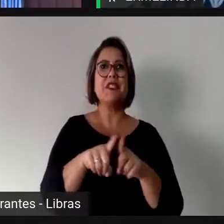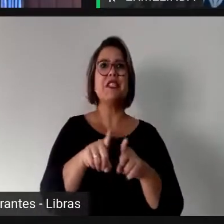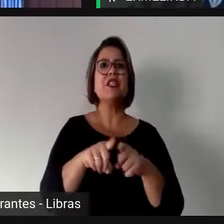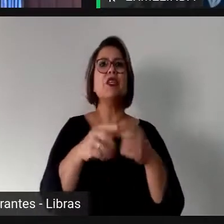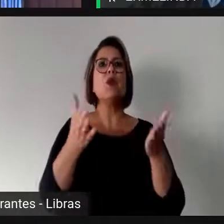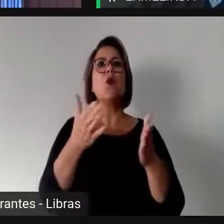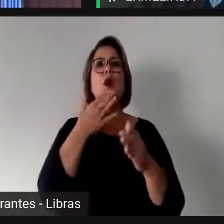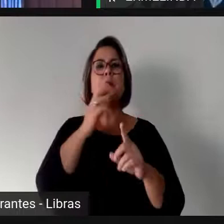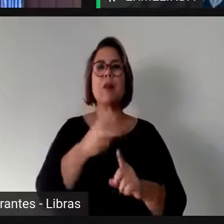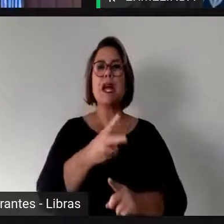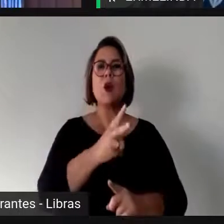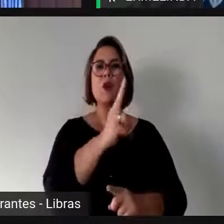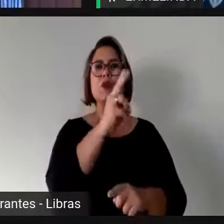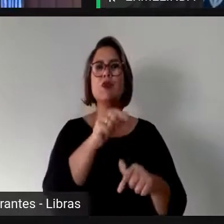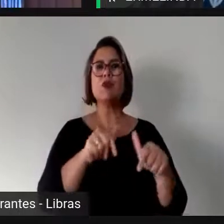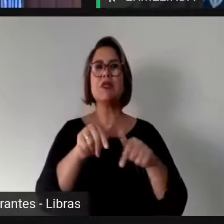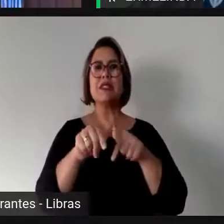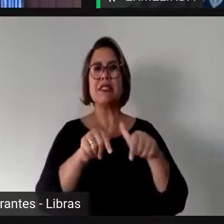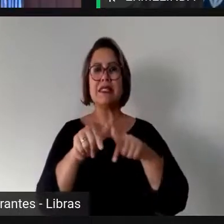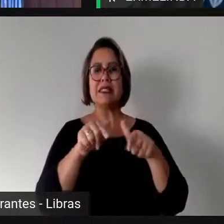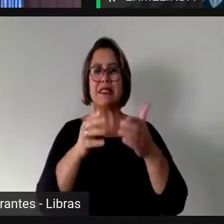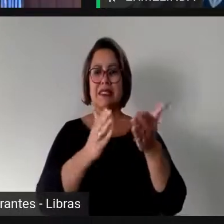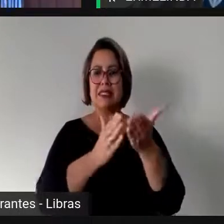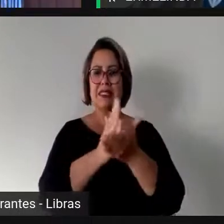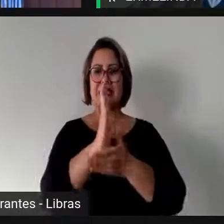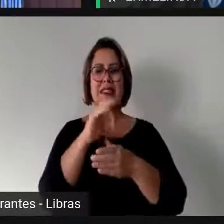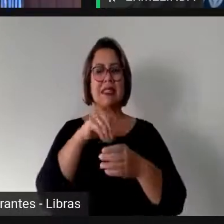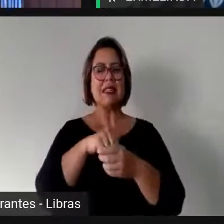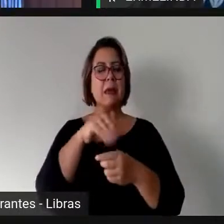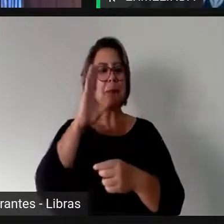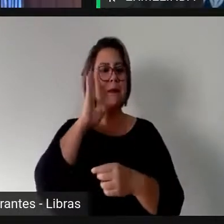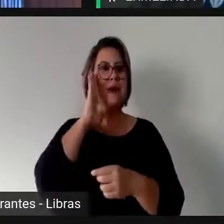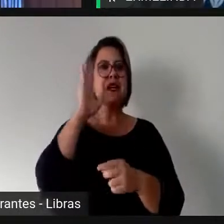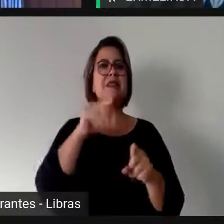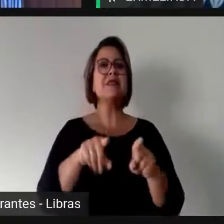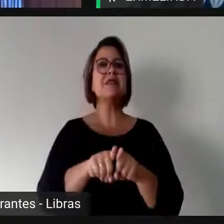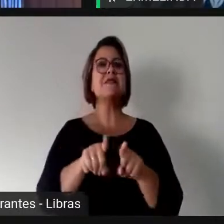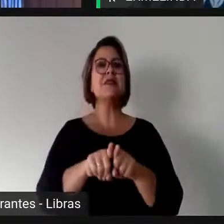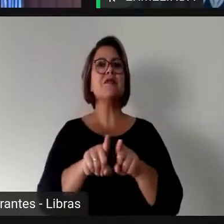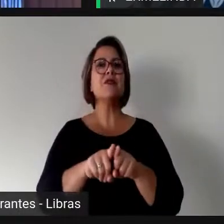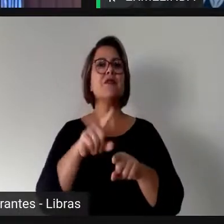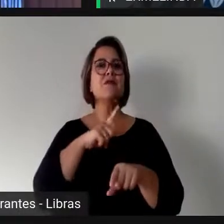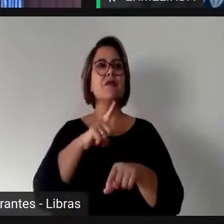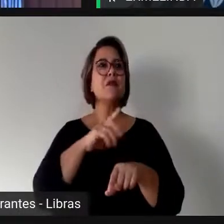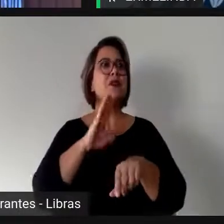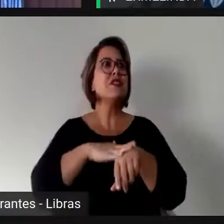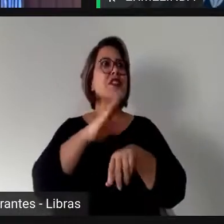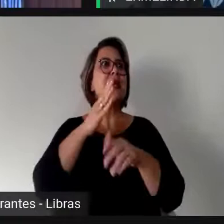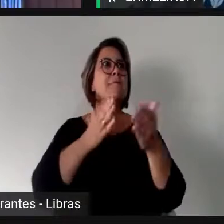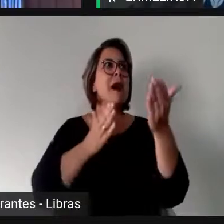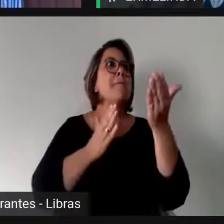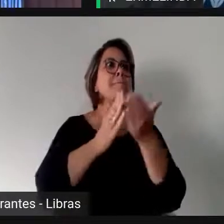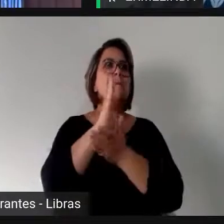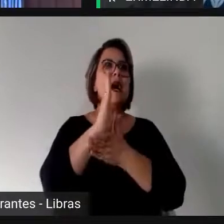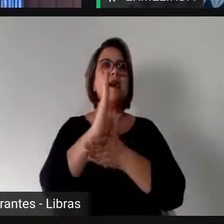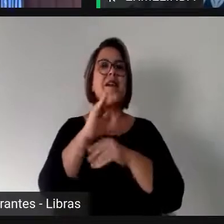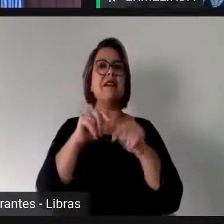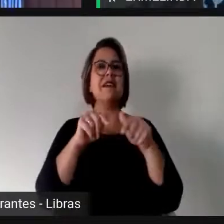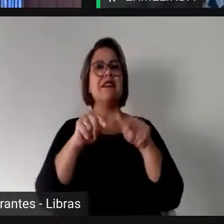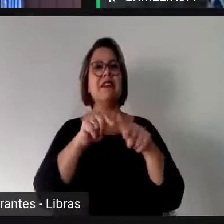os mandatos, sobretudo, nas casas legislativas dominadas por homens. Com a palavra, doutora Emelina.